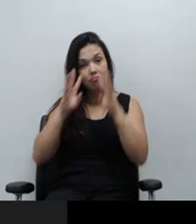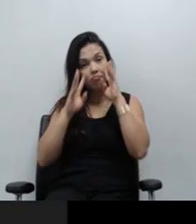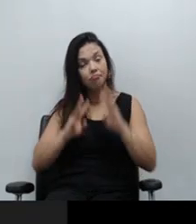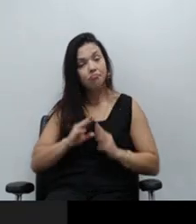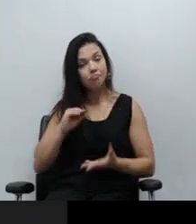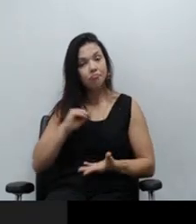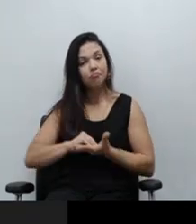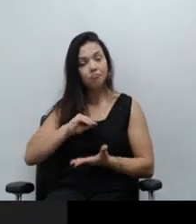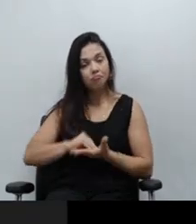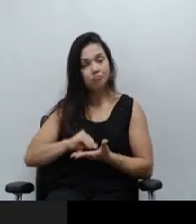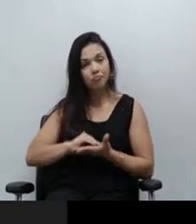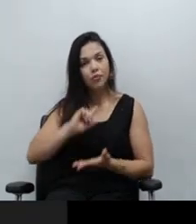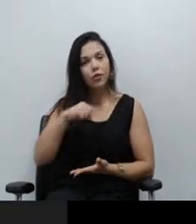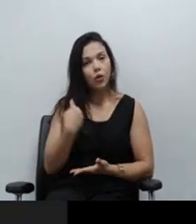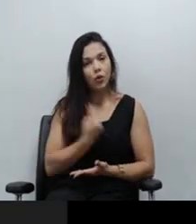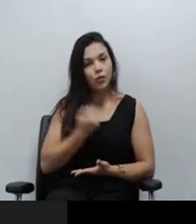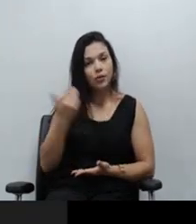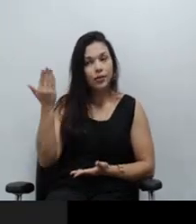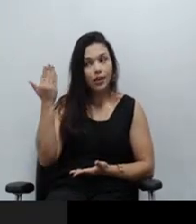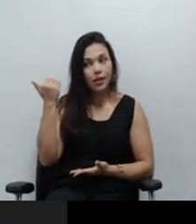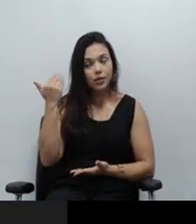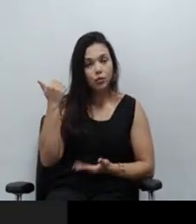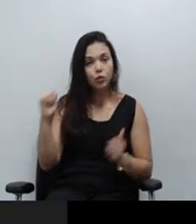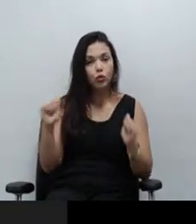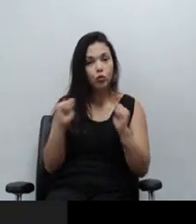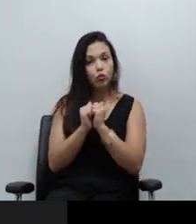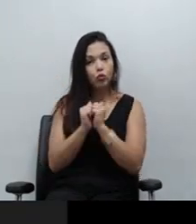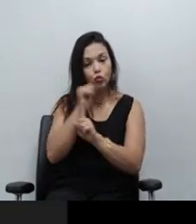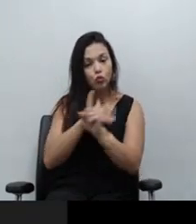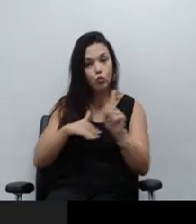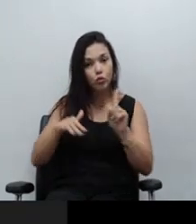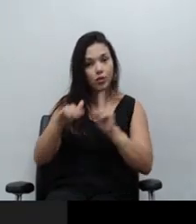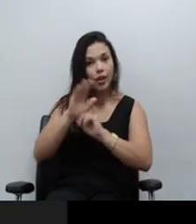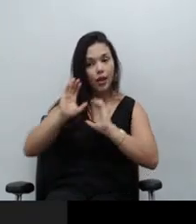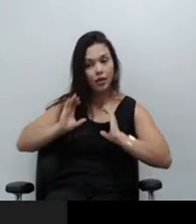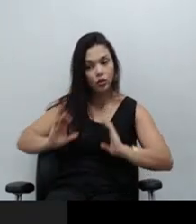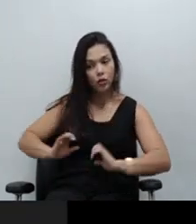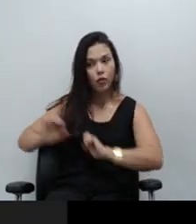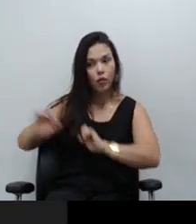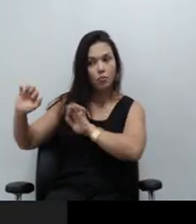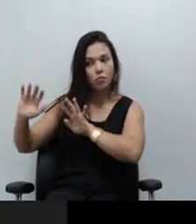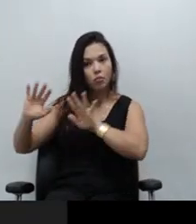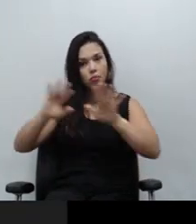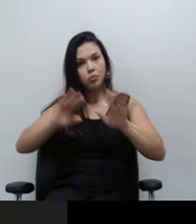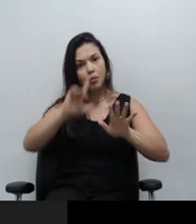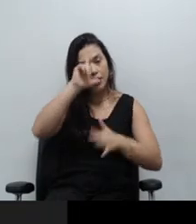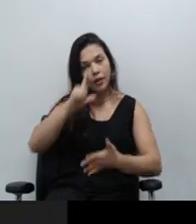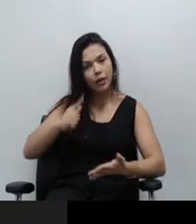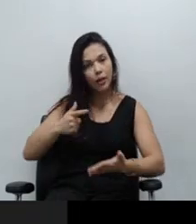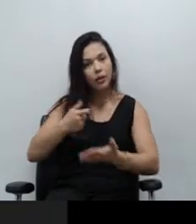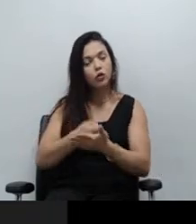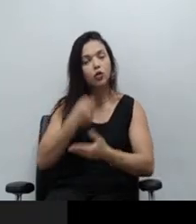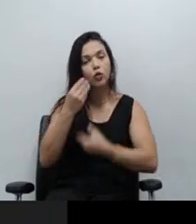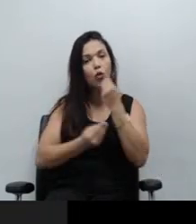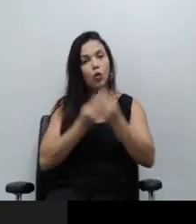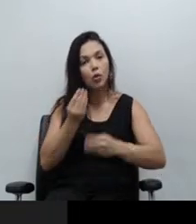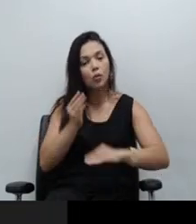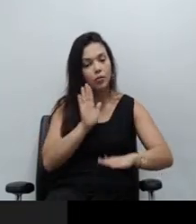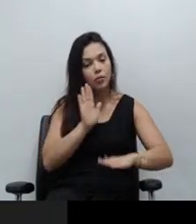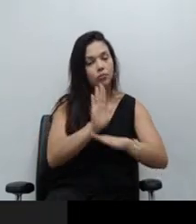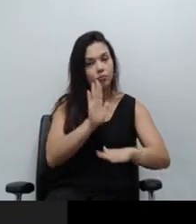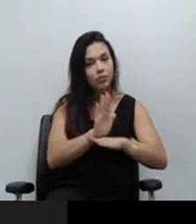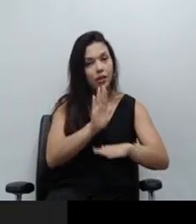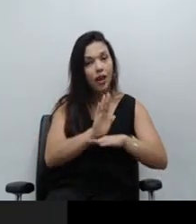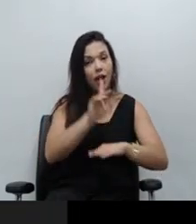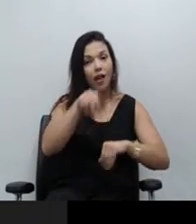Estivemos recentemente aqui, junto com a sociedade civil, para defender a criação de cargos para a defesa da vítima, criança e